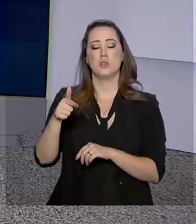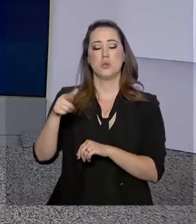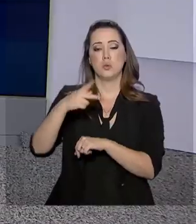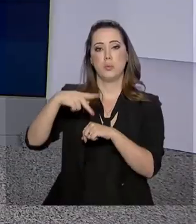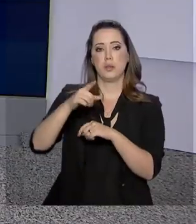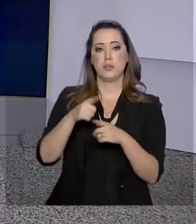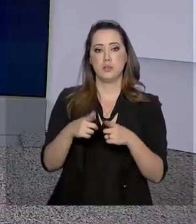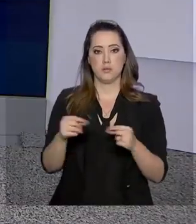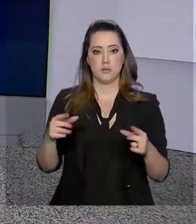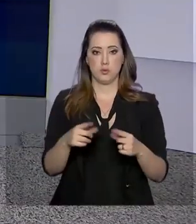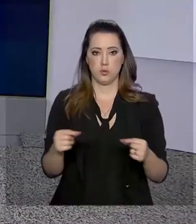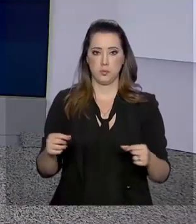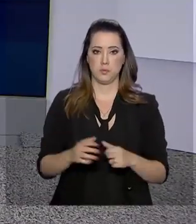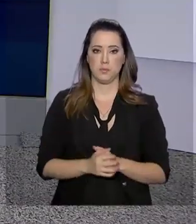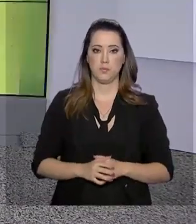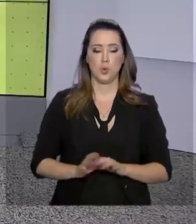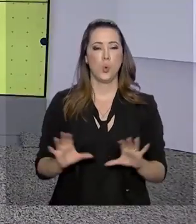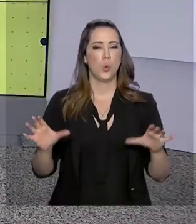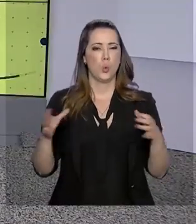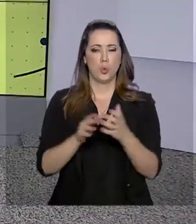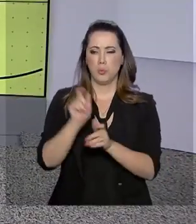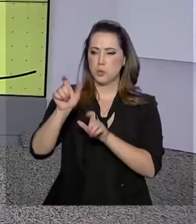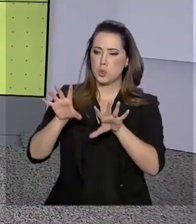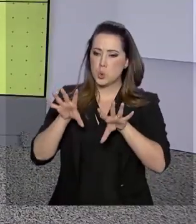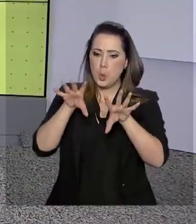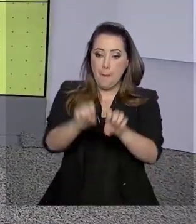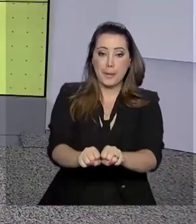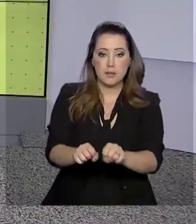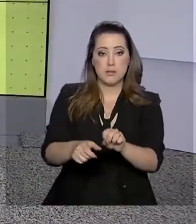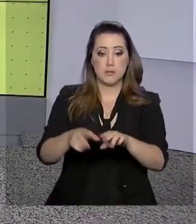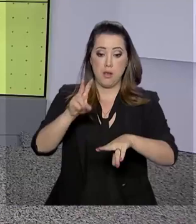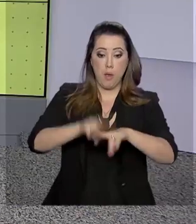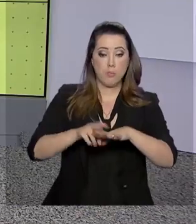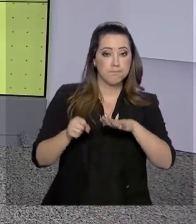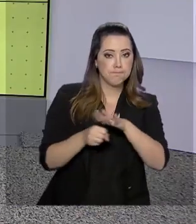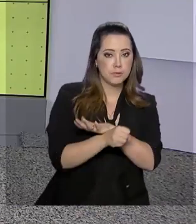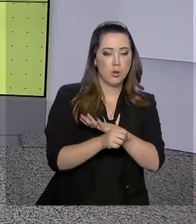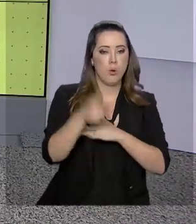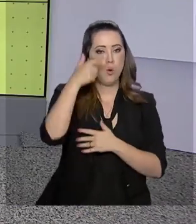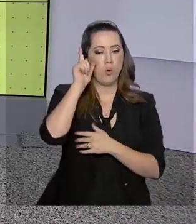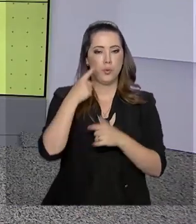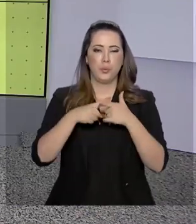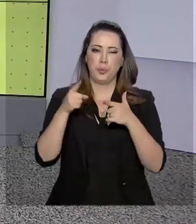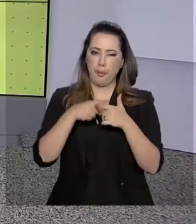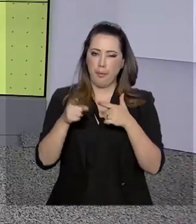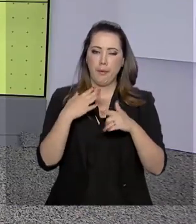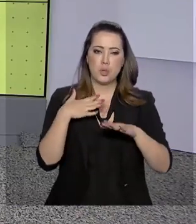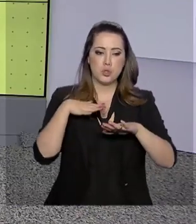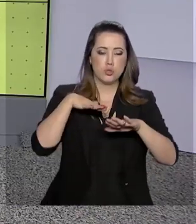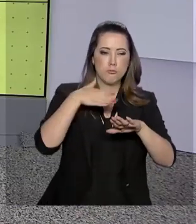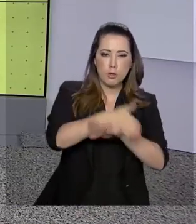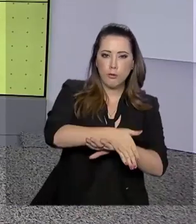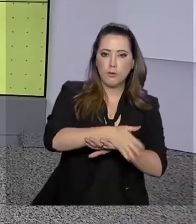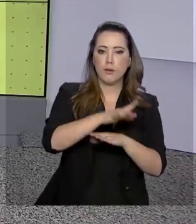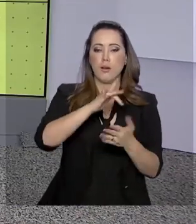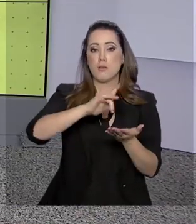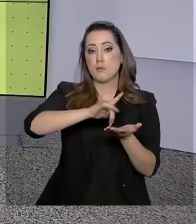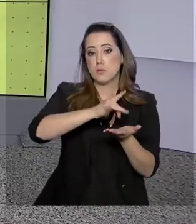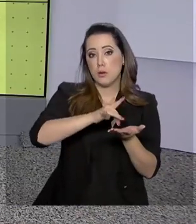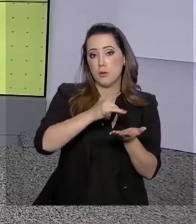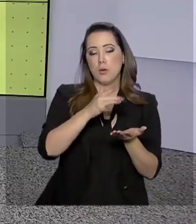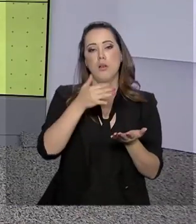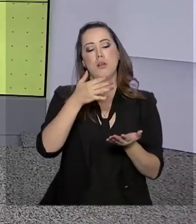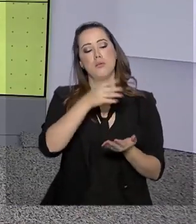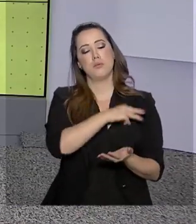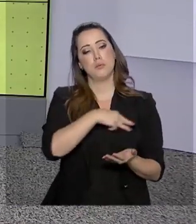O grupo de hackers preso ontem sob a acusação de invadir o celular do ministro da Justiça, Sérgio Moro,